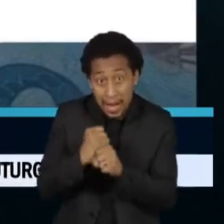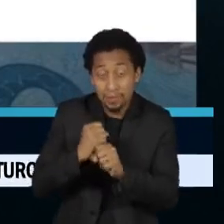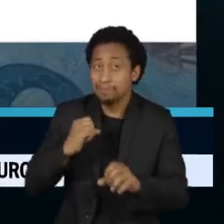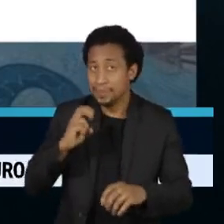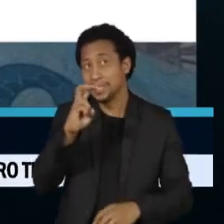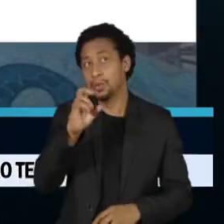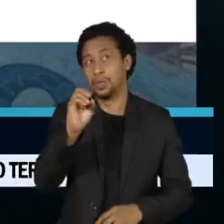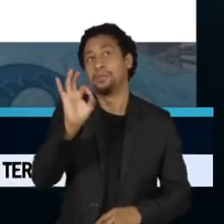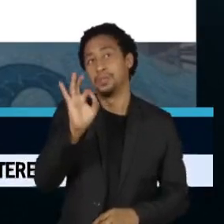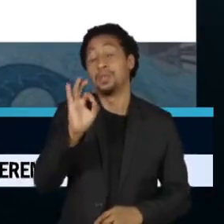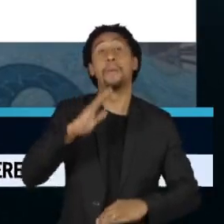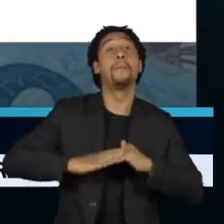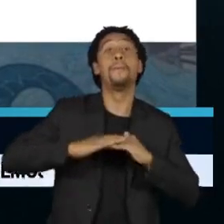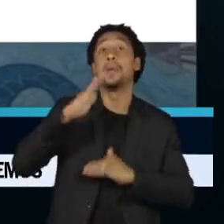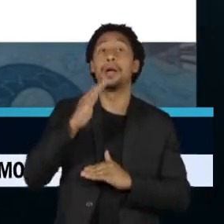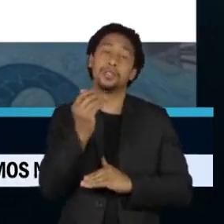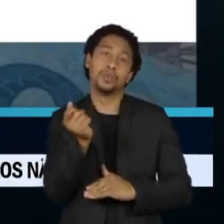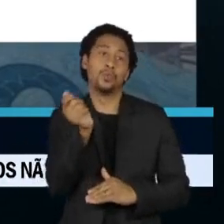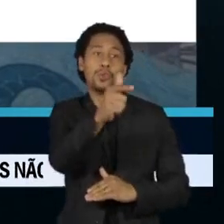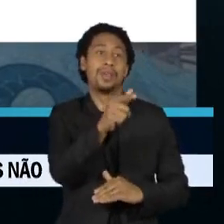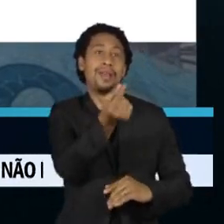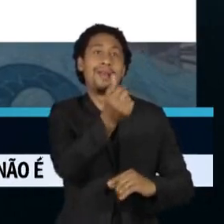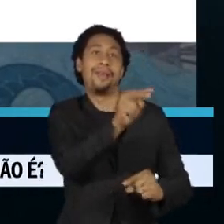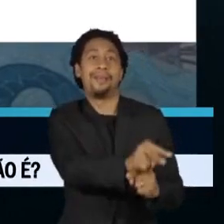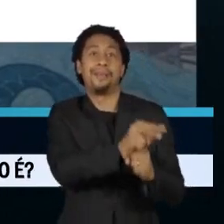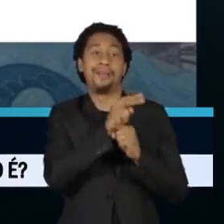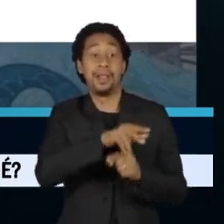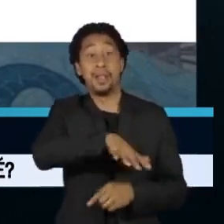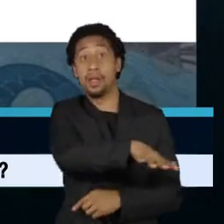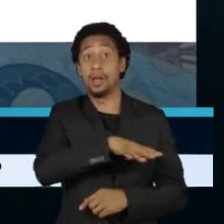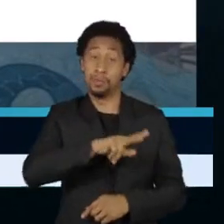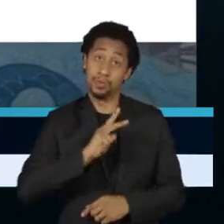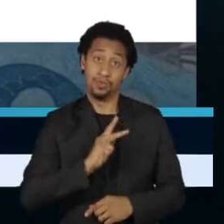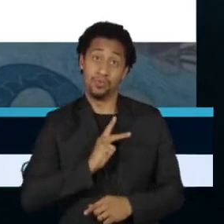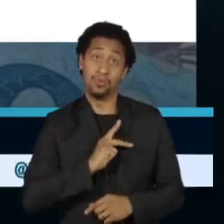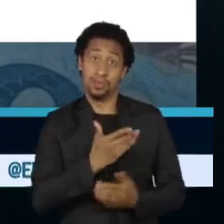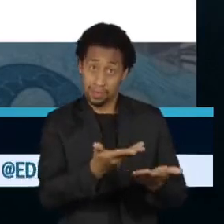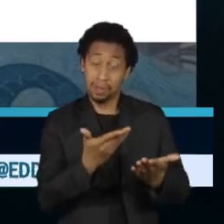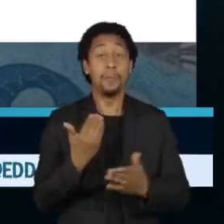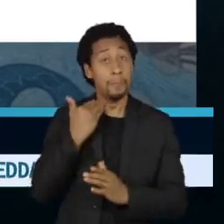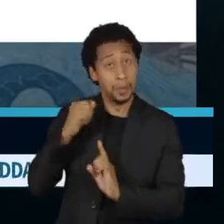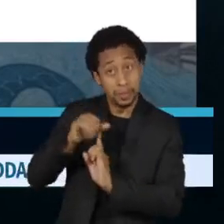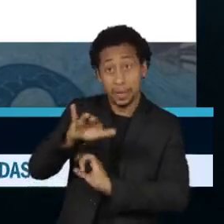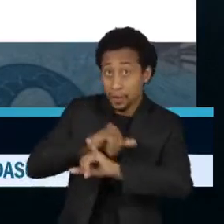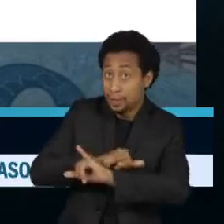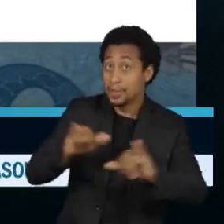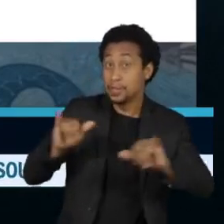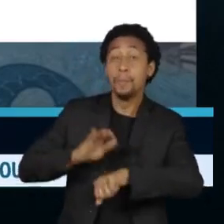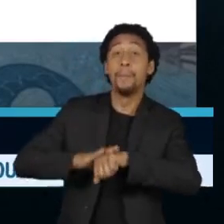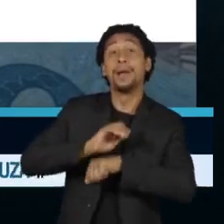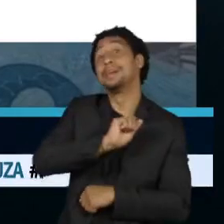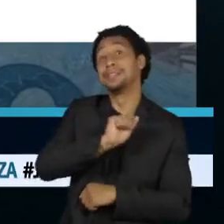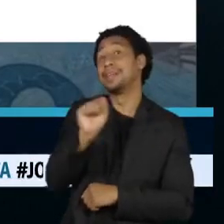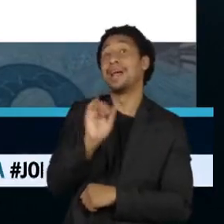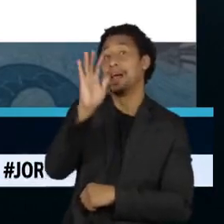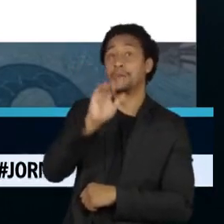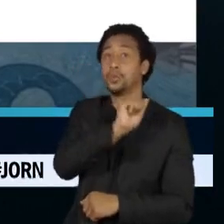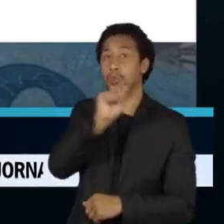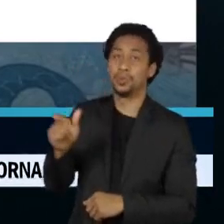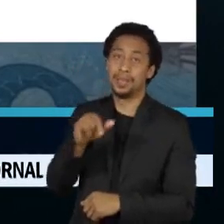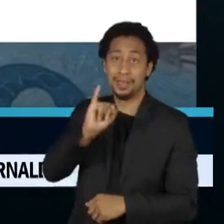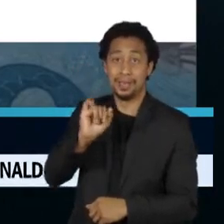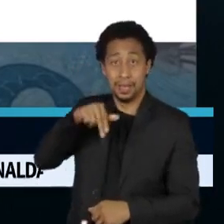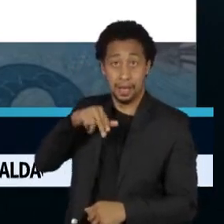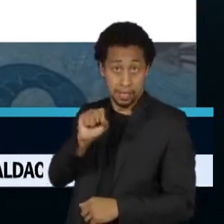Bem mais do que a taxa do consignado para o trabalhador do setor privado, segundo o Banco Central. Mais caro do que é cobrado dos beneficiários do